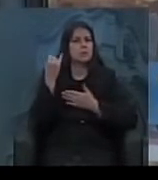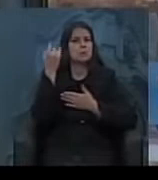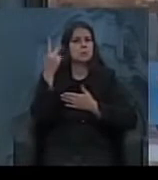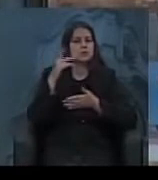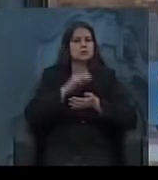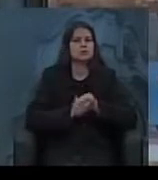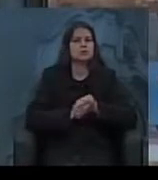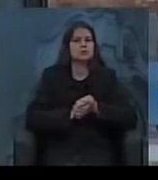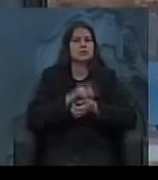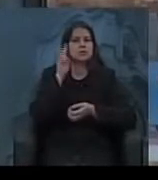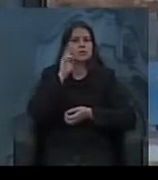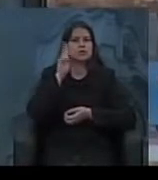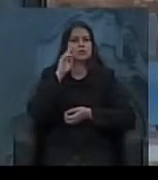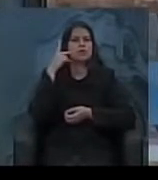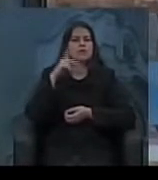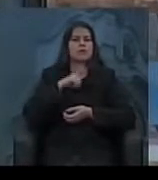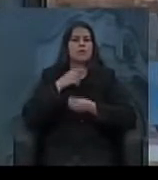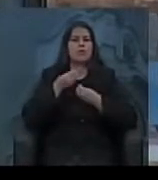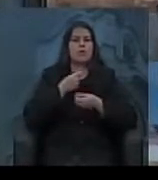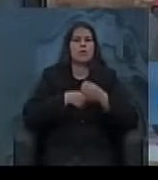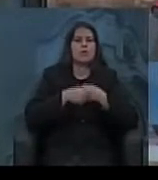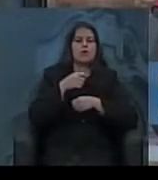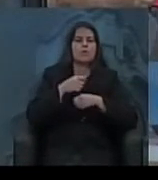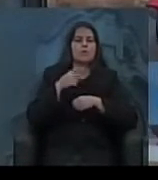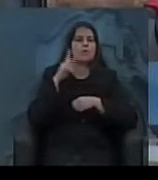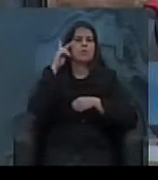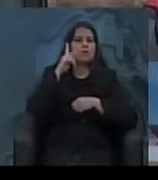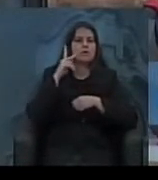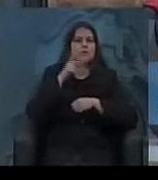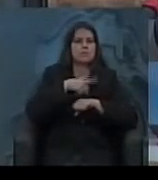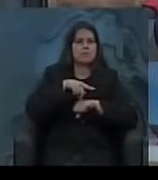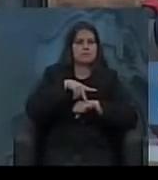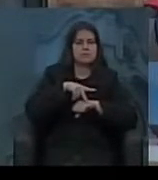importante na história econômica e política do país.